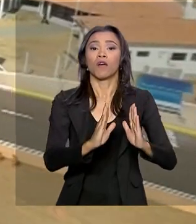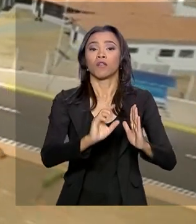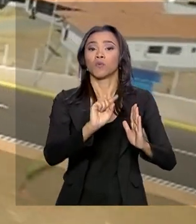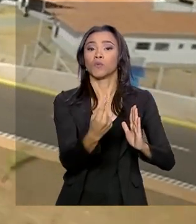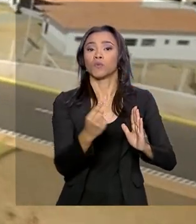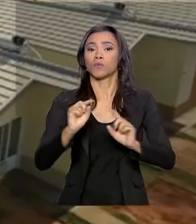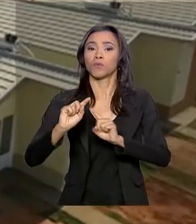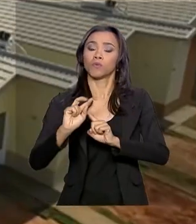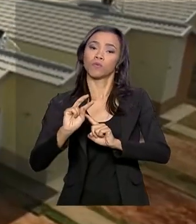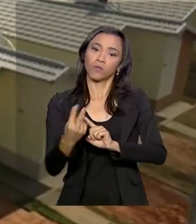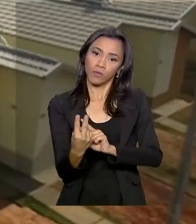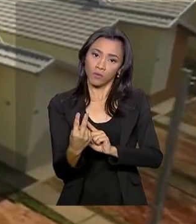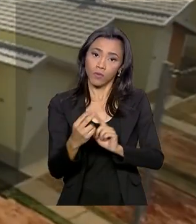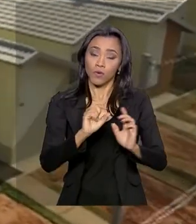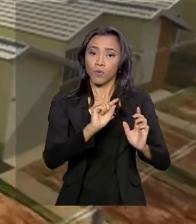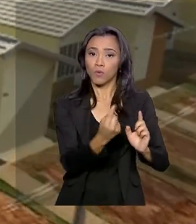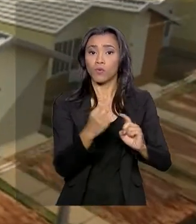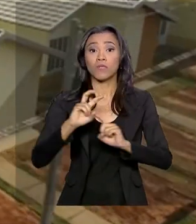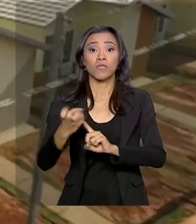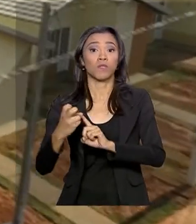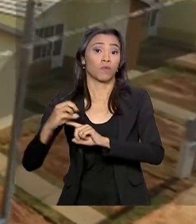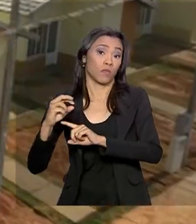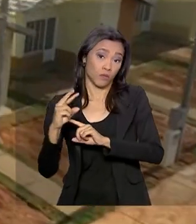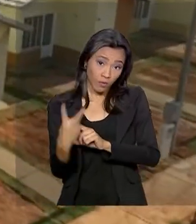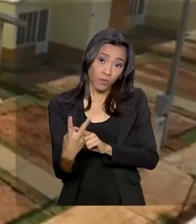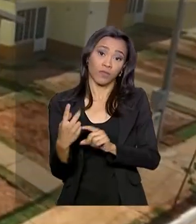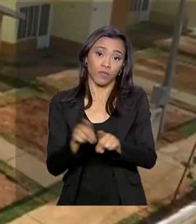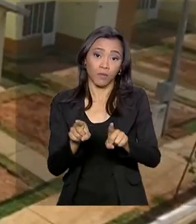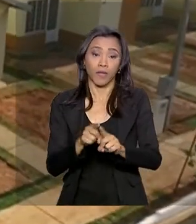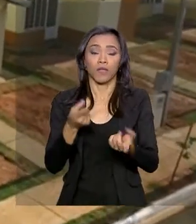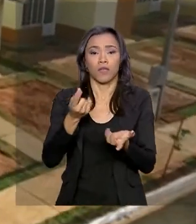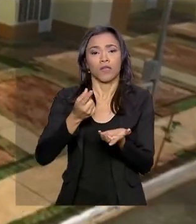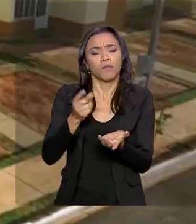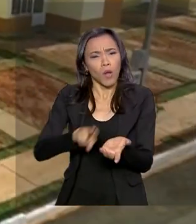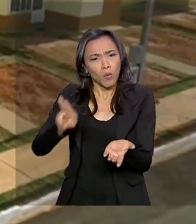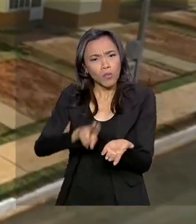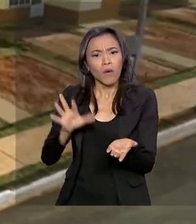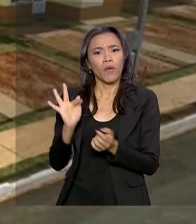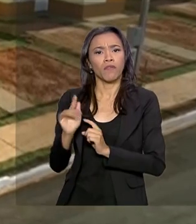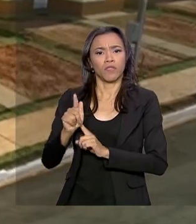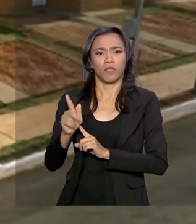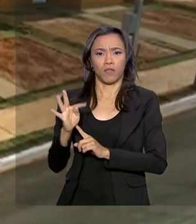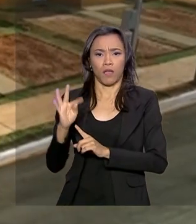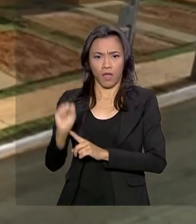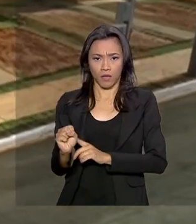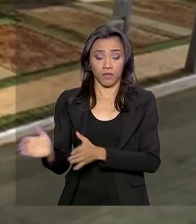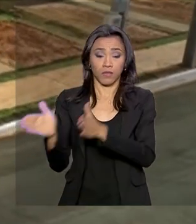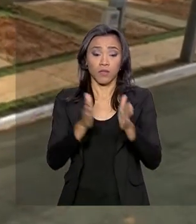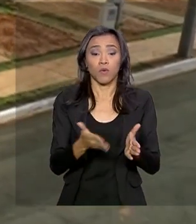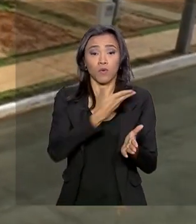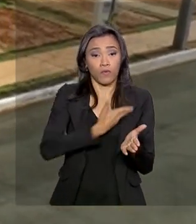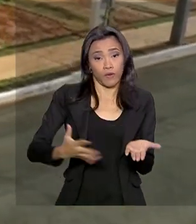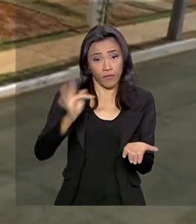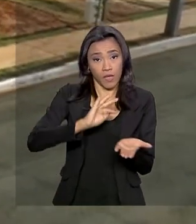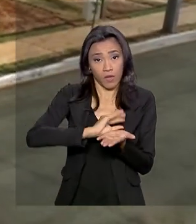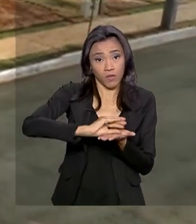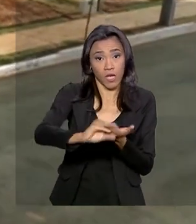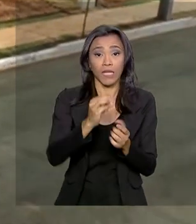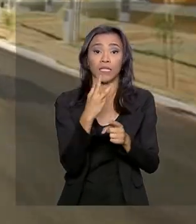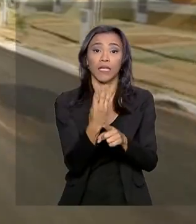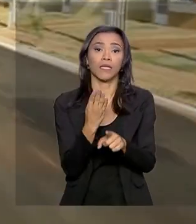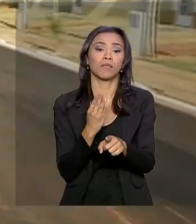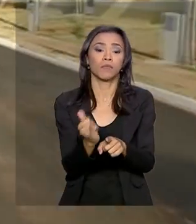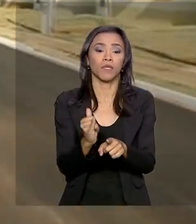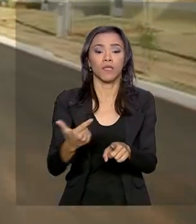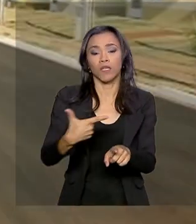e 2, com o uso do Fundo de Garantia por Tempo de Serviço, o FGTS. Só nesse ano, a União já fez repasses de 3 bilhões